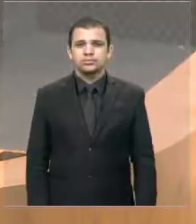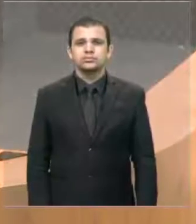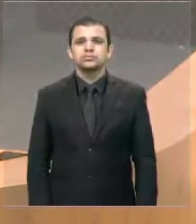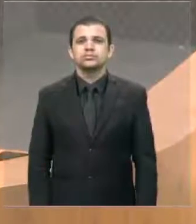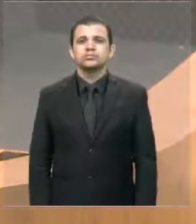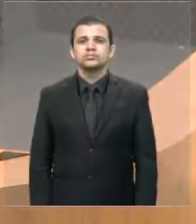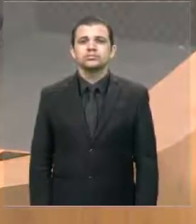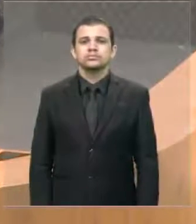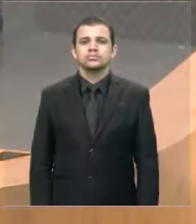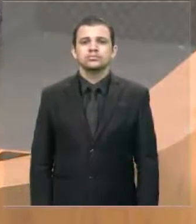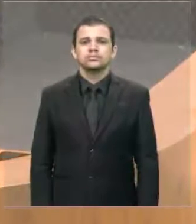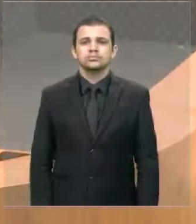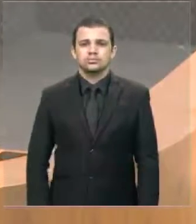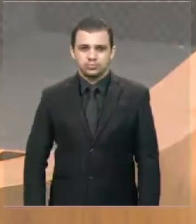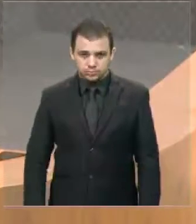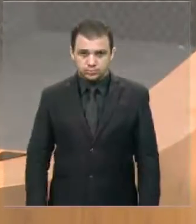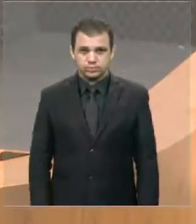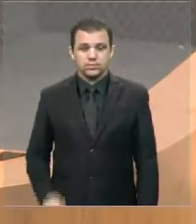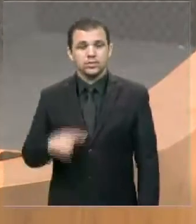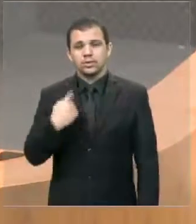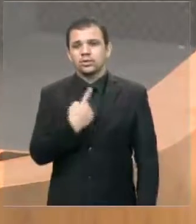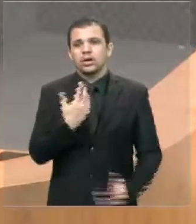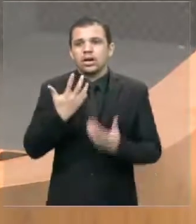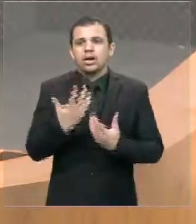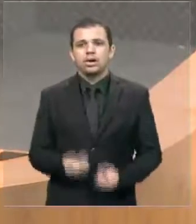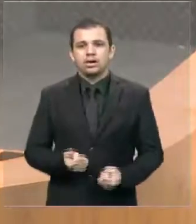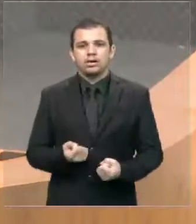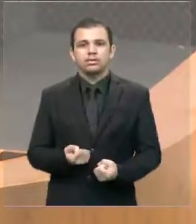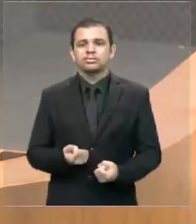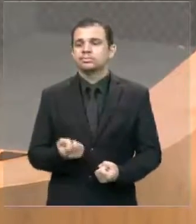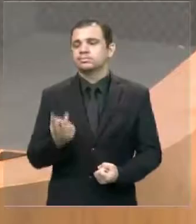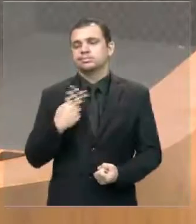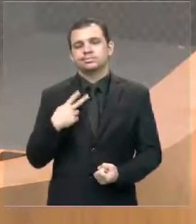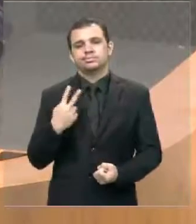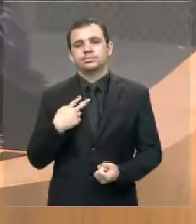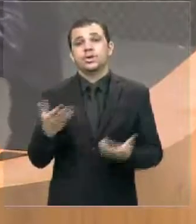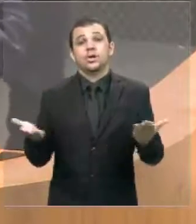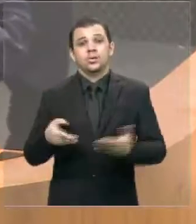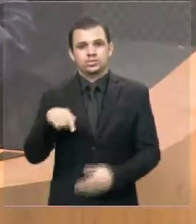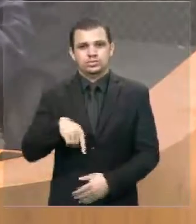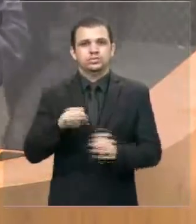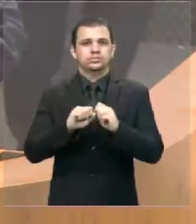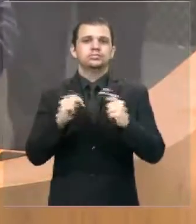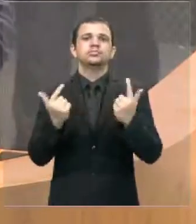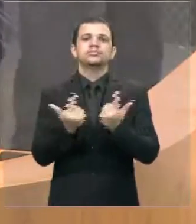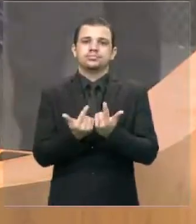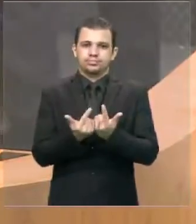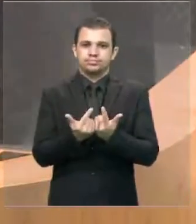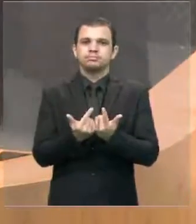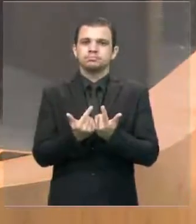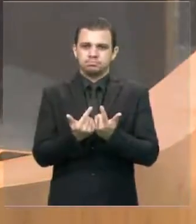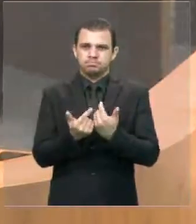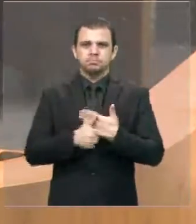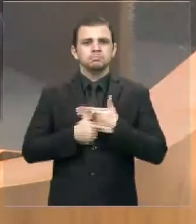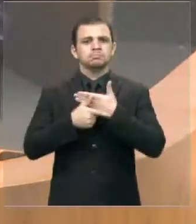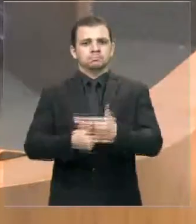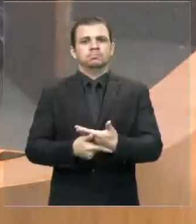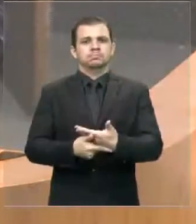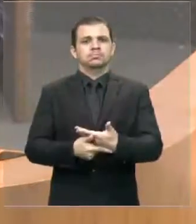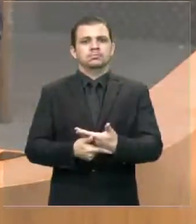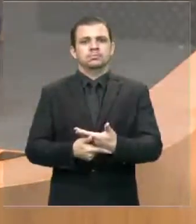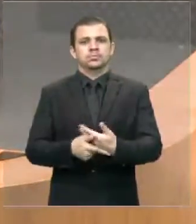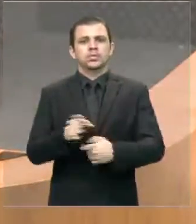Não podemos aceitar isto e hoje a Assembleia Legislativa do Estado do Maranhão toma uma atitude de